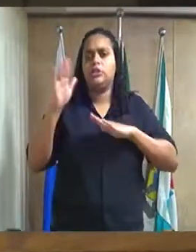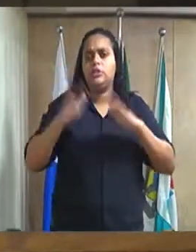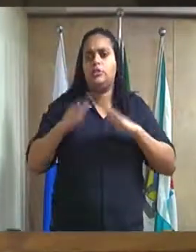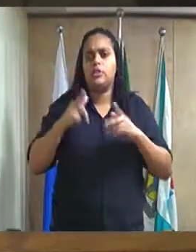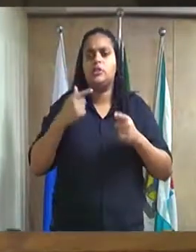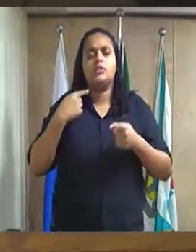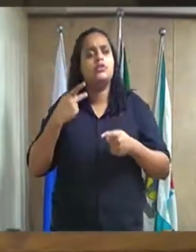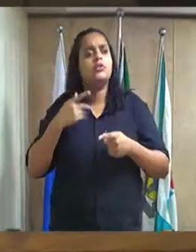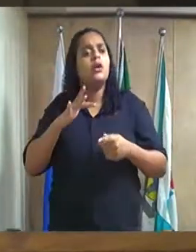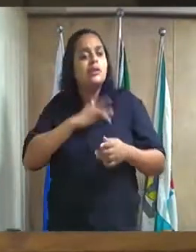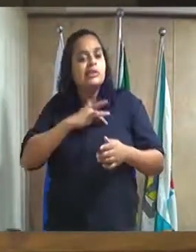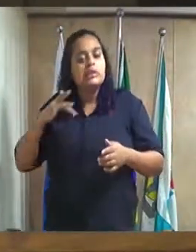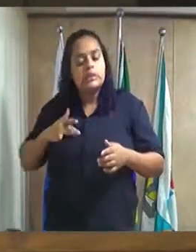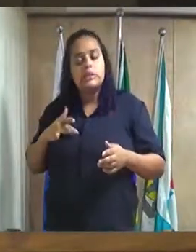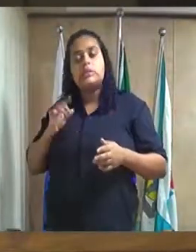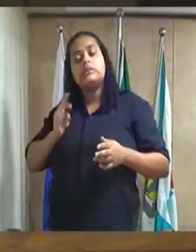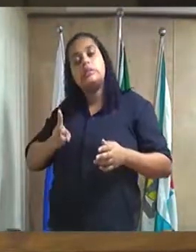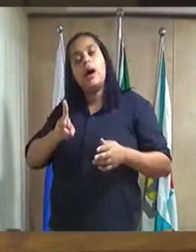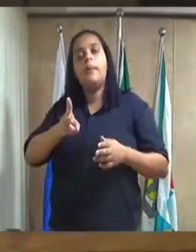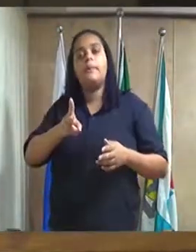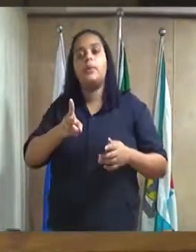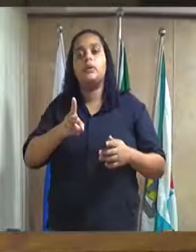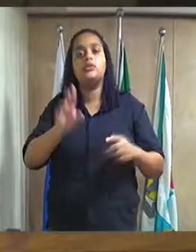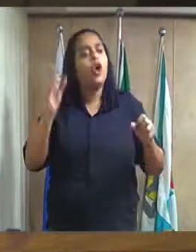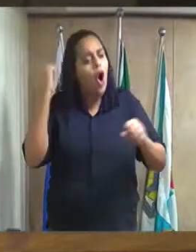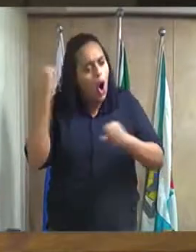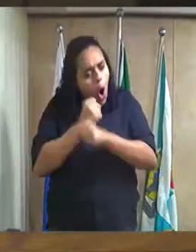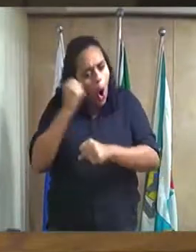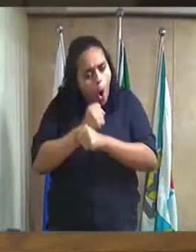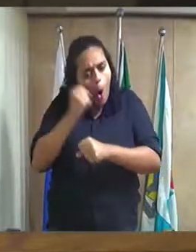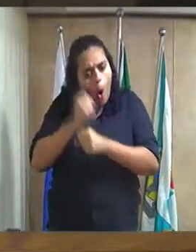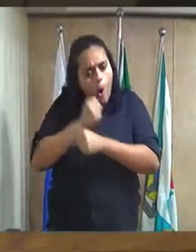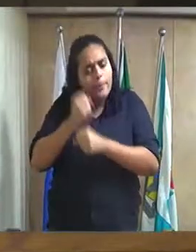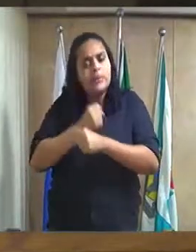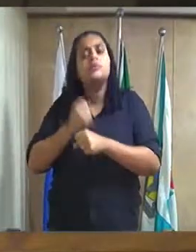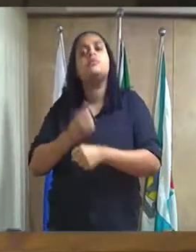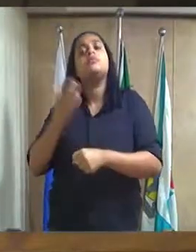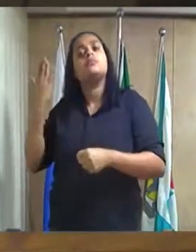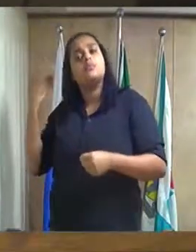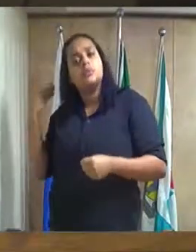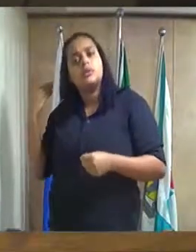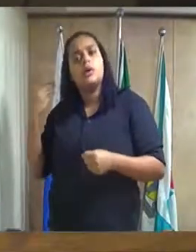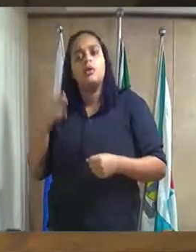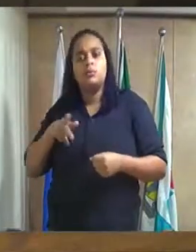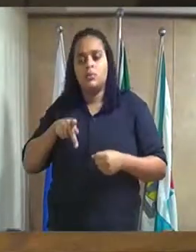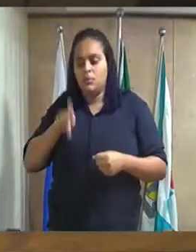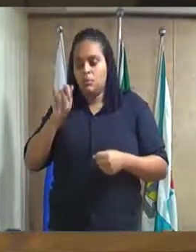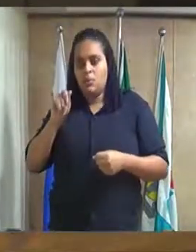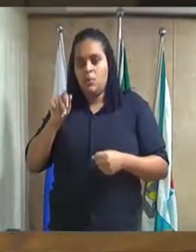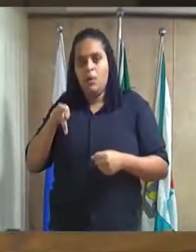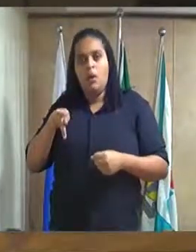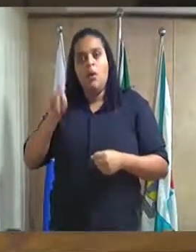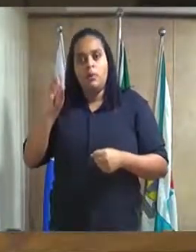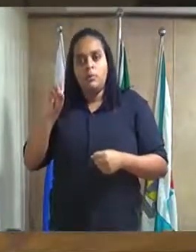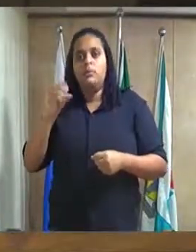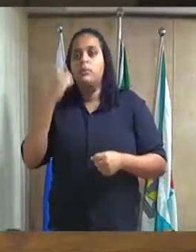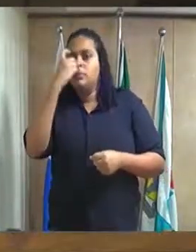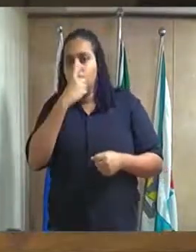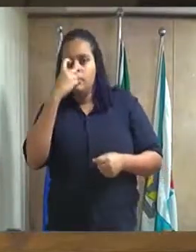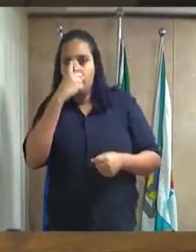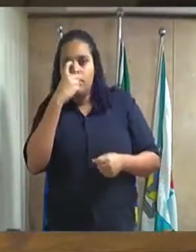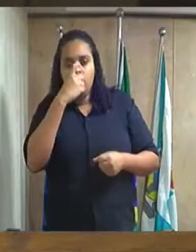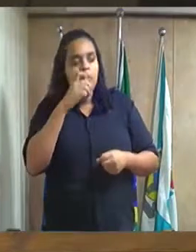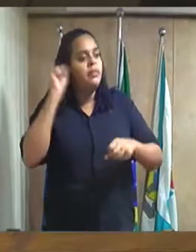de saúde, nós também sempre fizemos obras, desde o ano passado, está o vereador Kiko, que é da minha região, nós desde o início do ano passado,